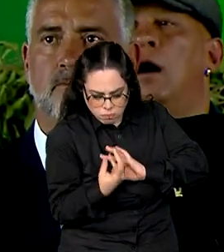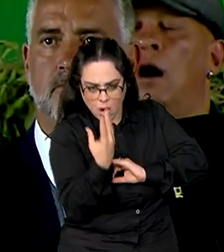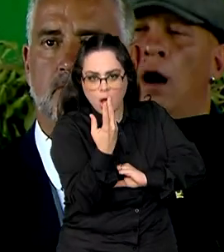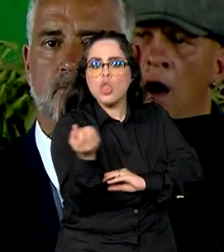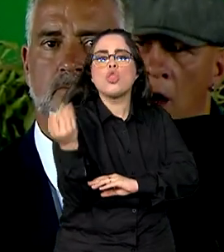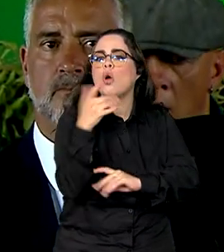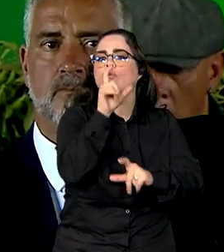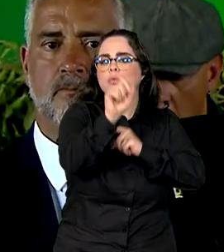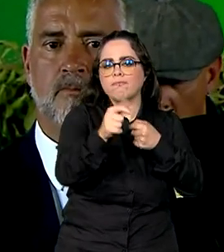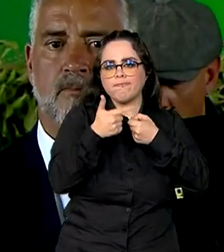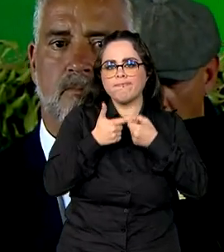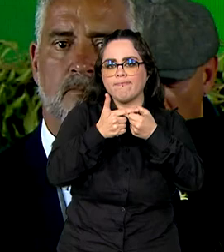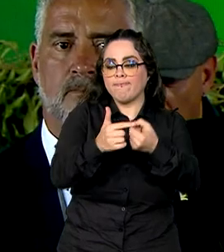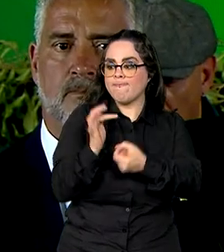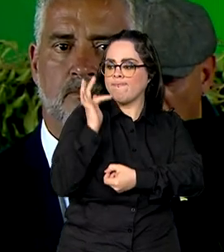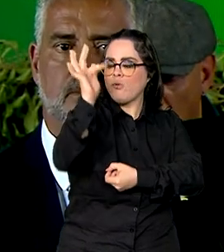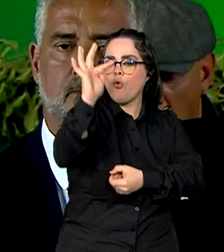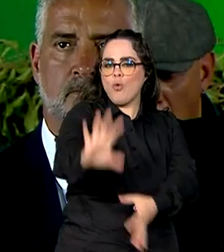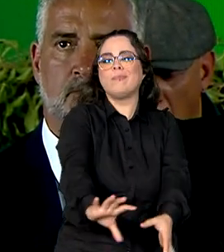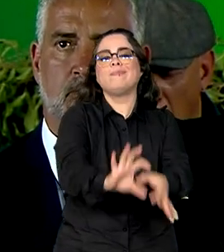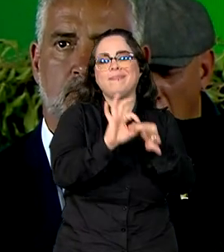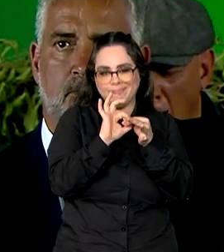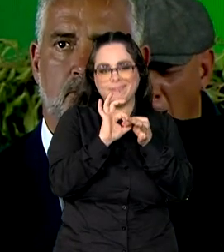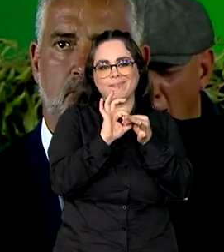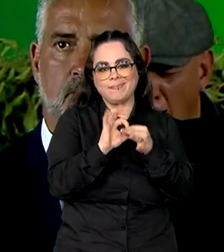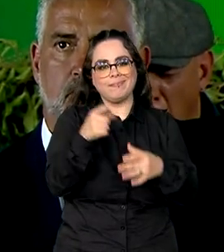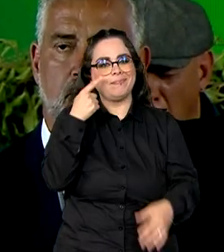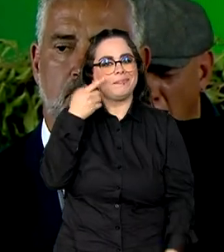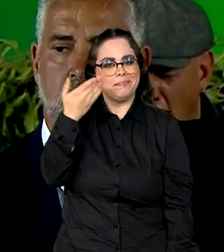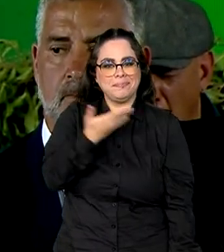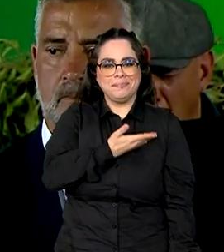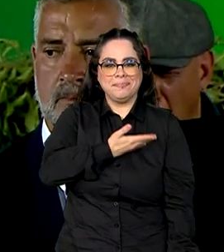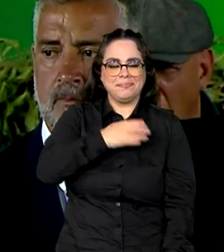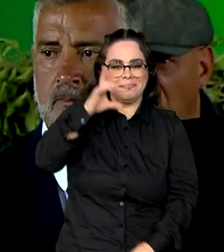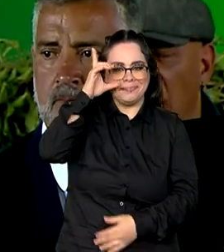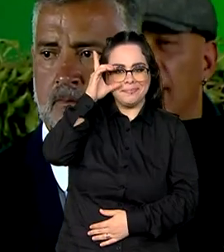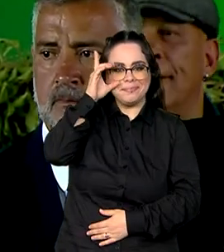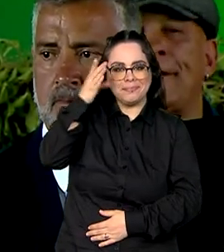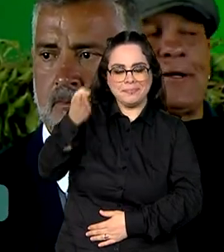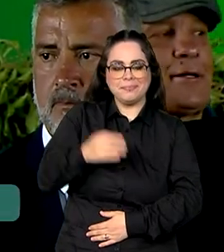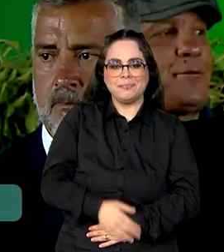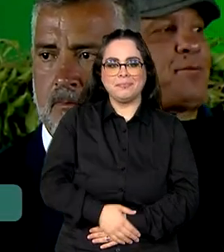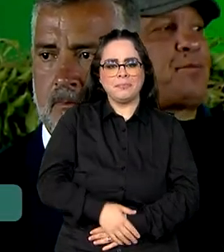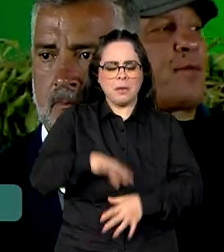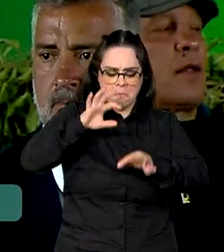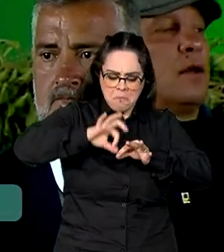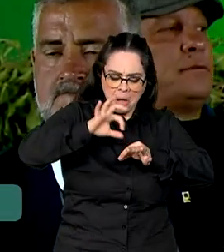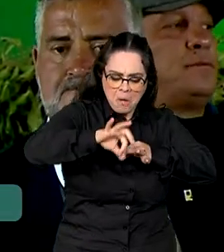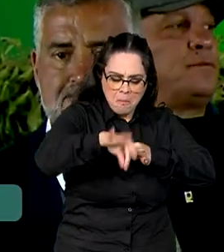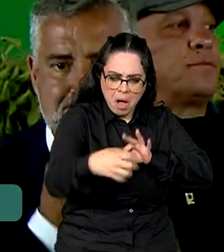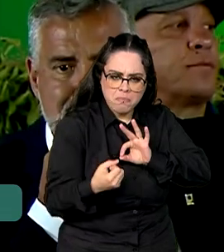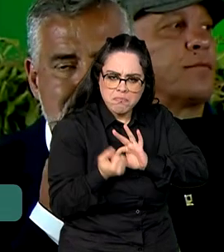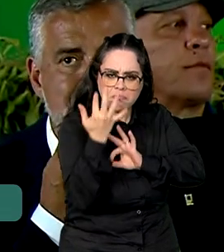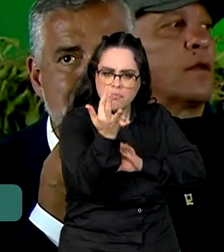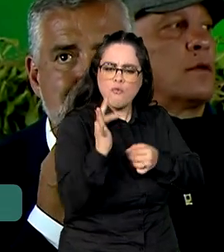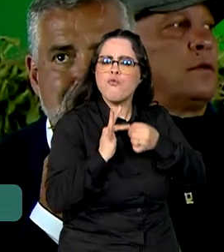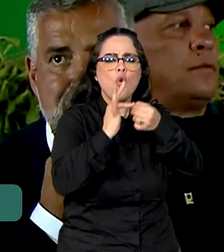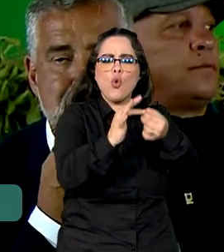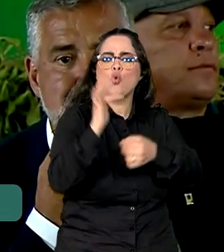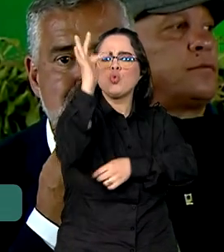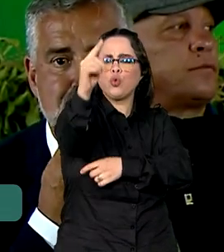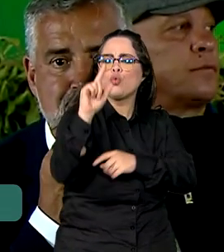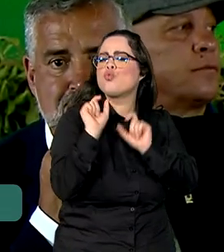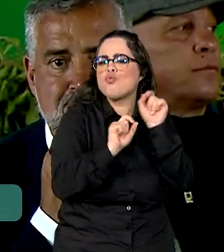do combustível do futuro, companheira Dilma. Ela vai gerar mais de 260